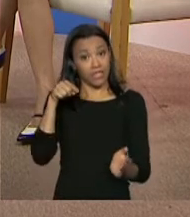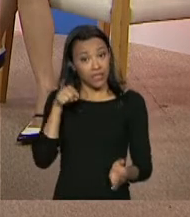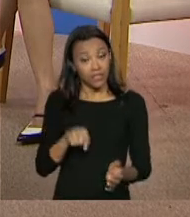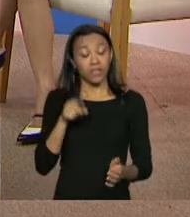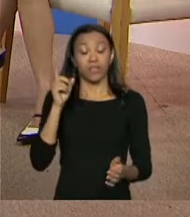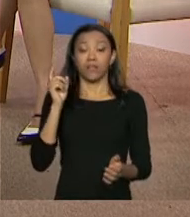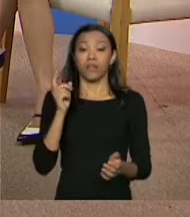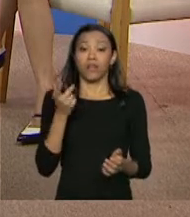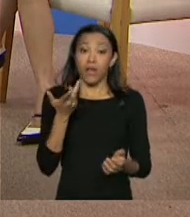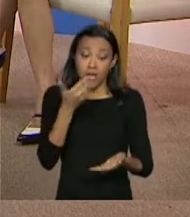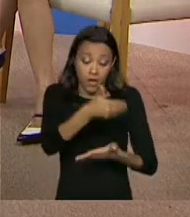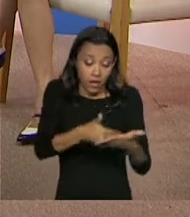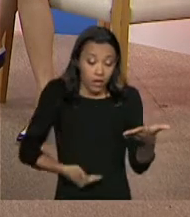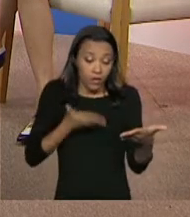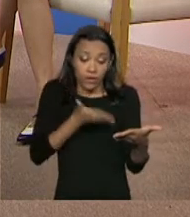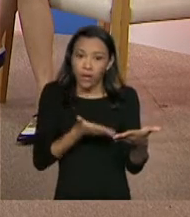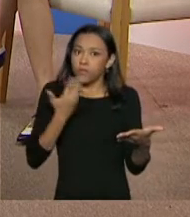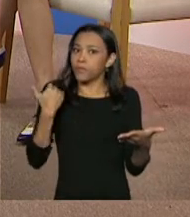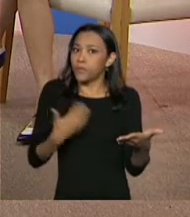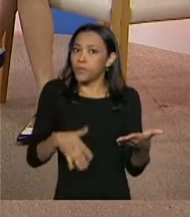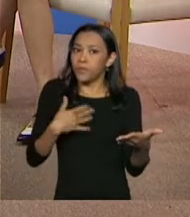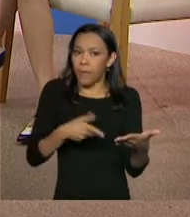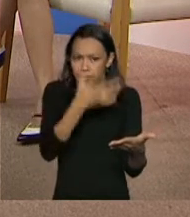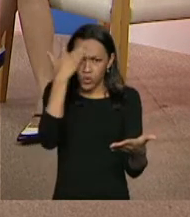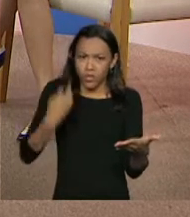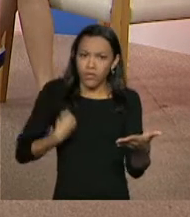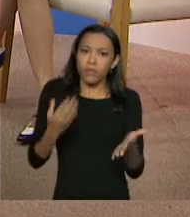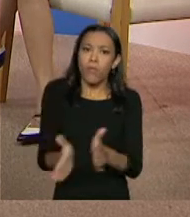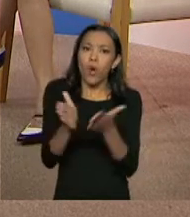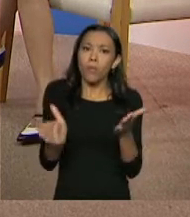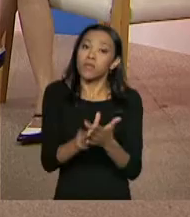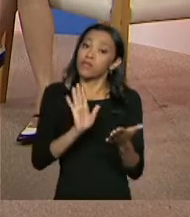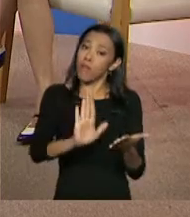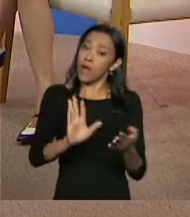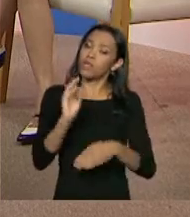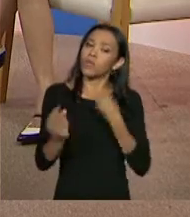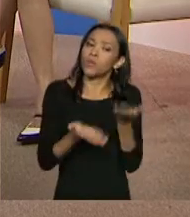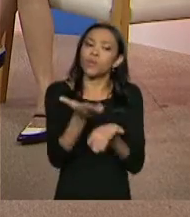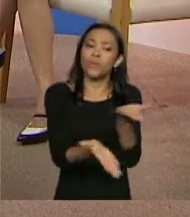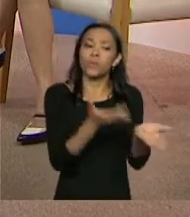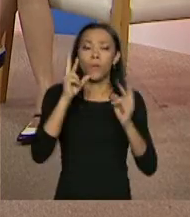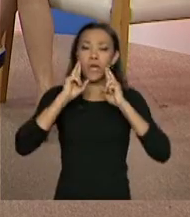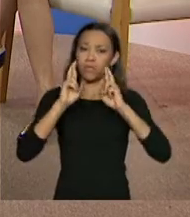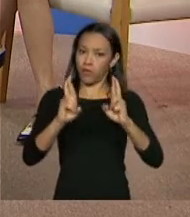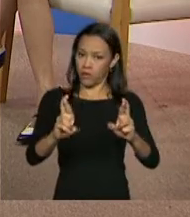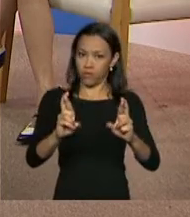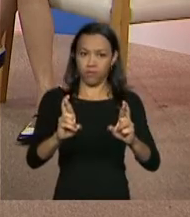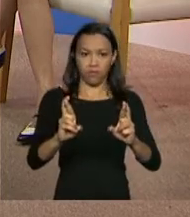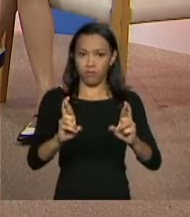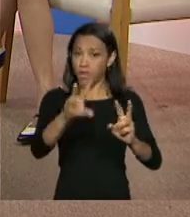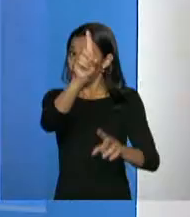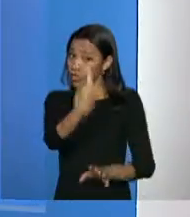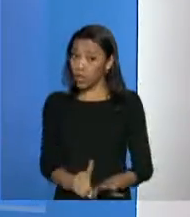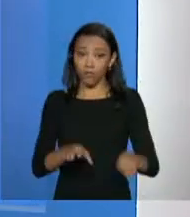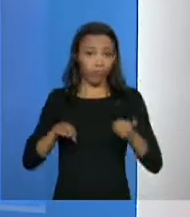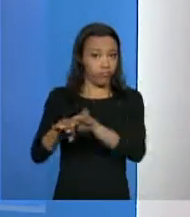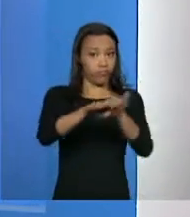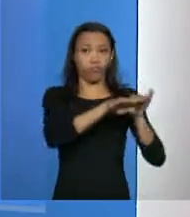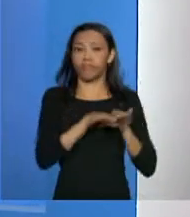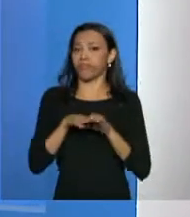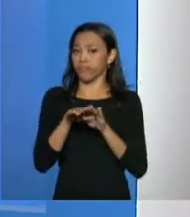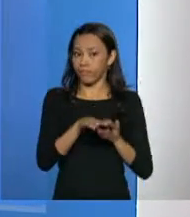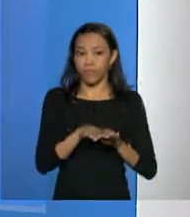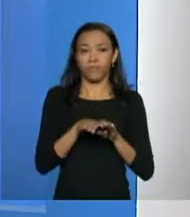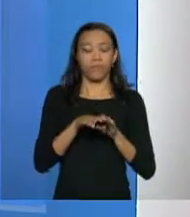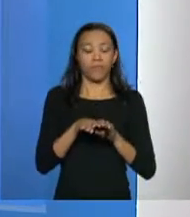porque é um cadastro de pessoas em situação de pobreza, mas tratado com respeito devido de um cidadão qualquer, né, e que isso a gente